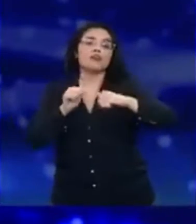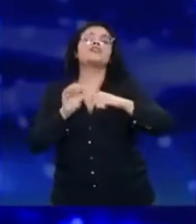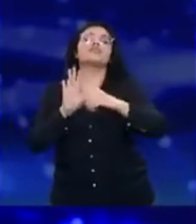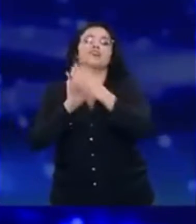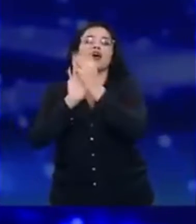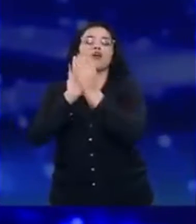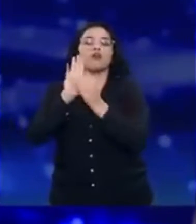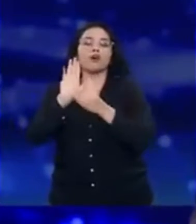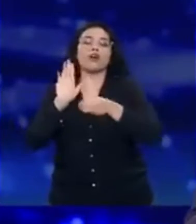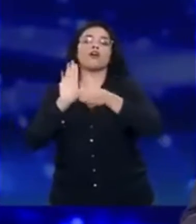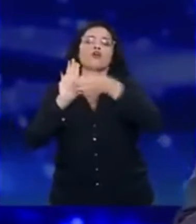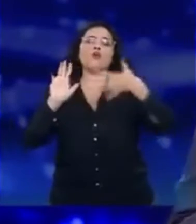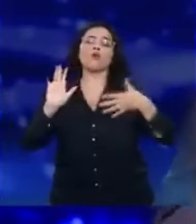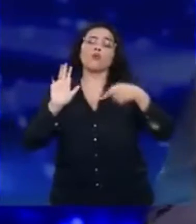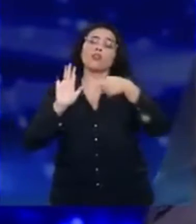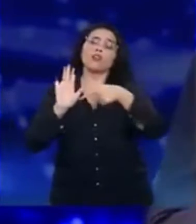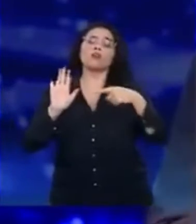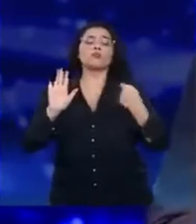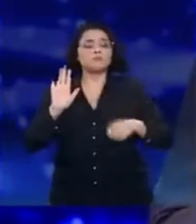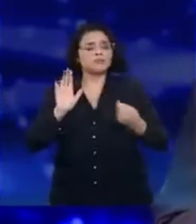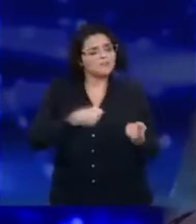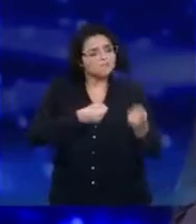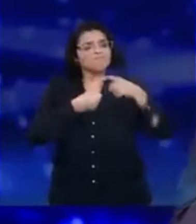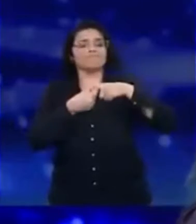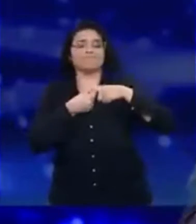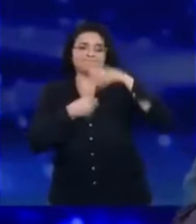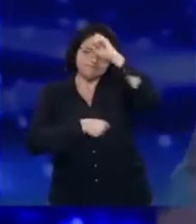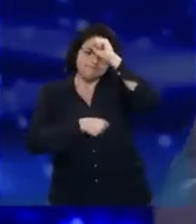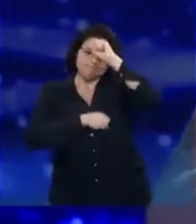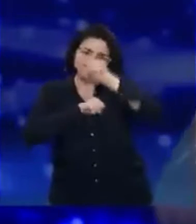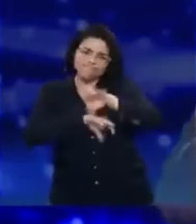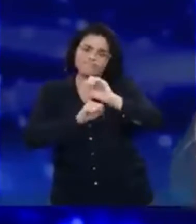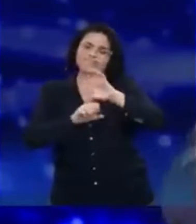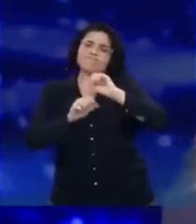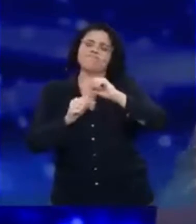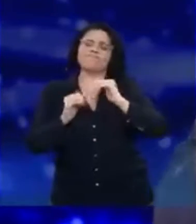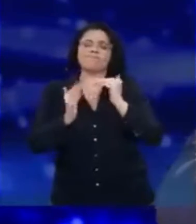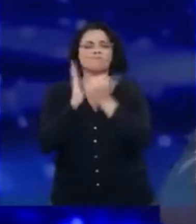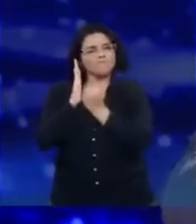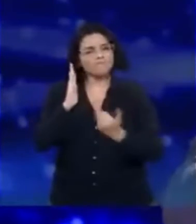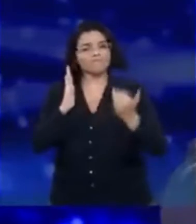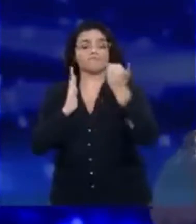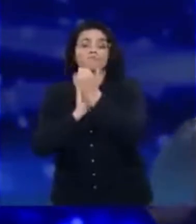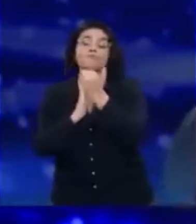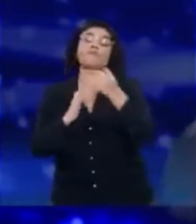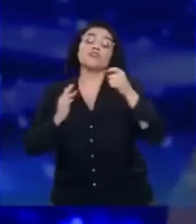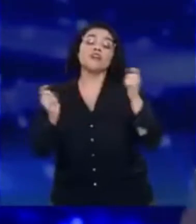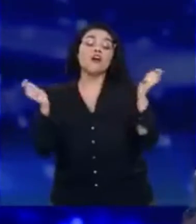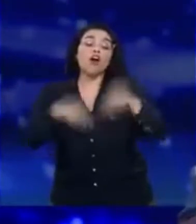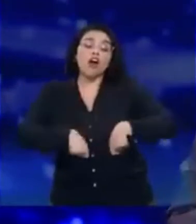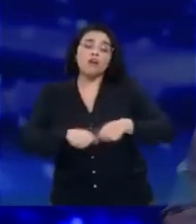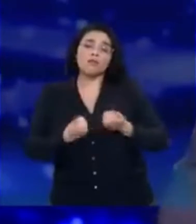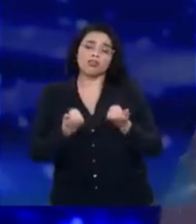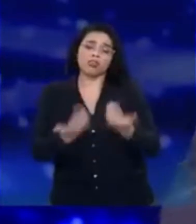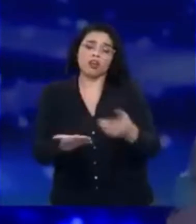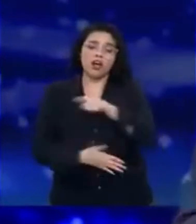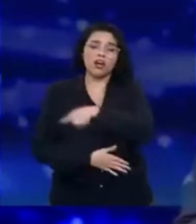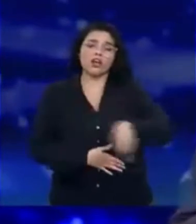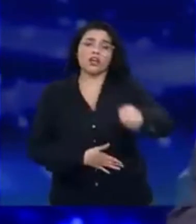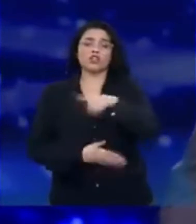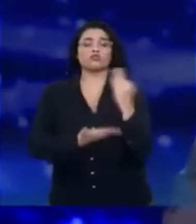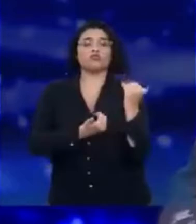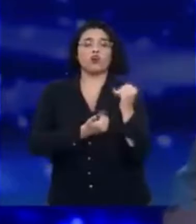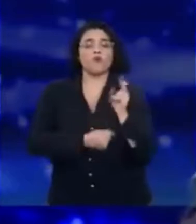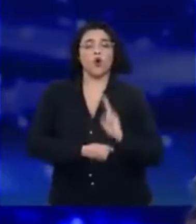precisam ser recuperados. E que competências a gente tem que dar para esses jovens para que eles possam continuar a sua